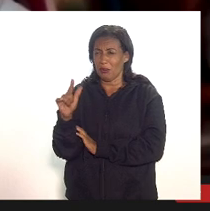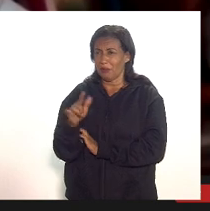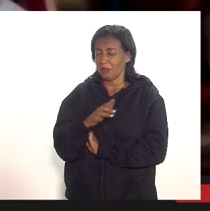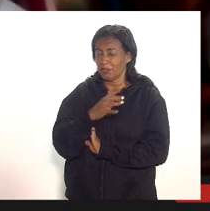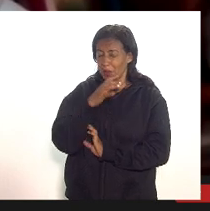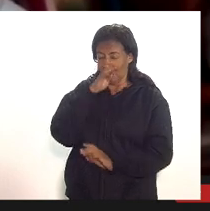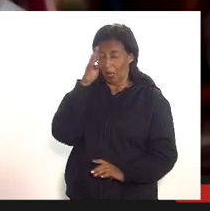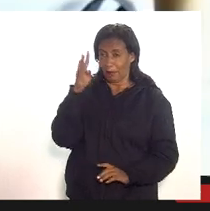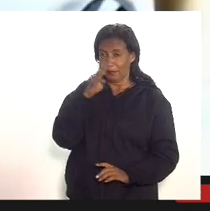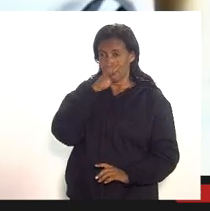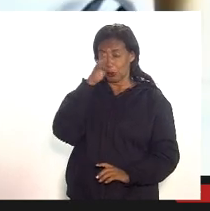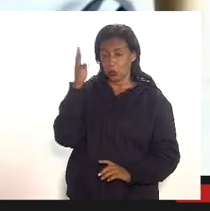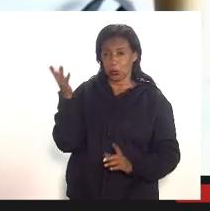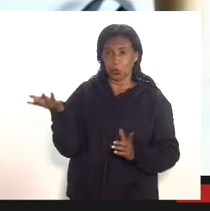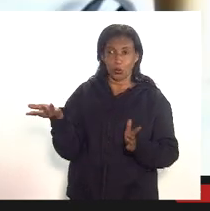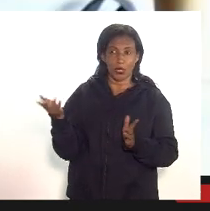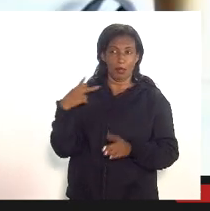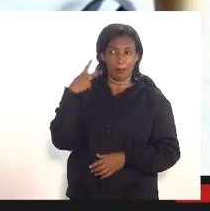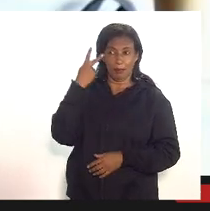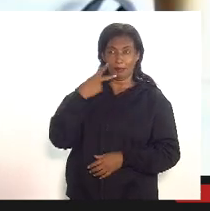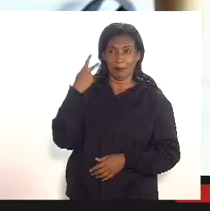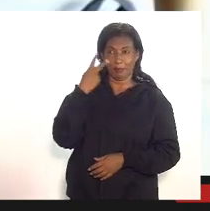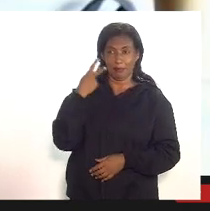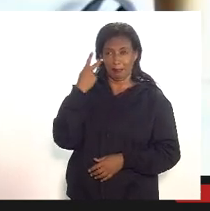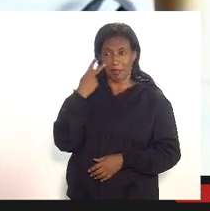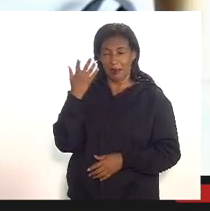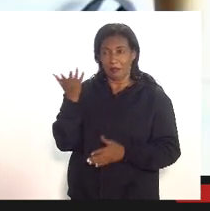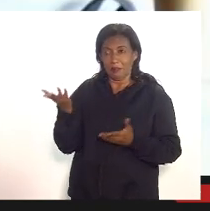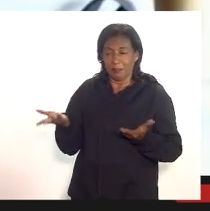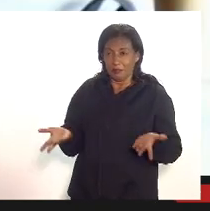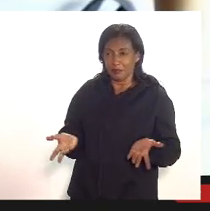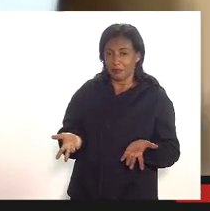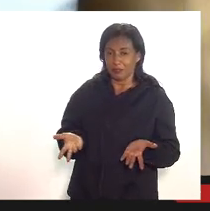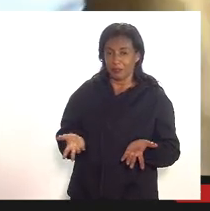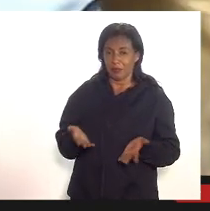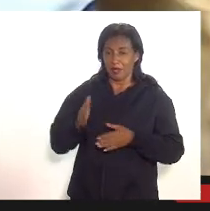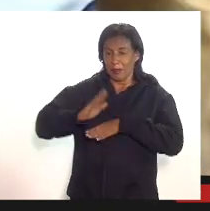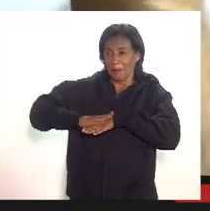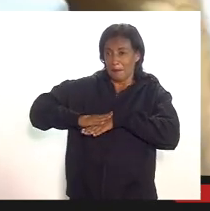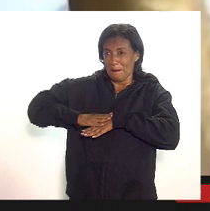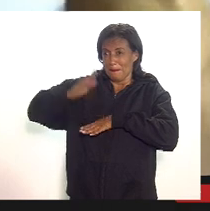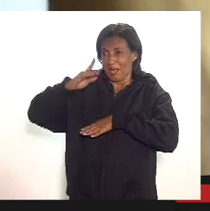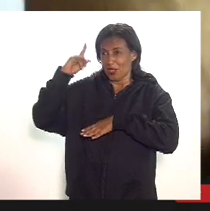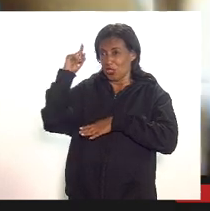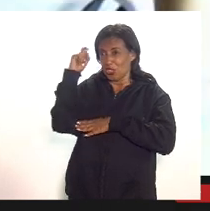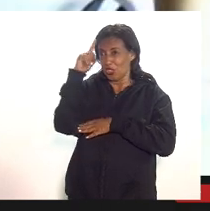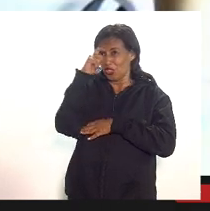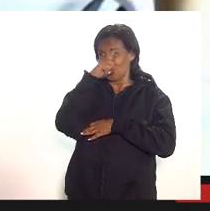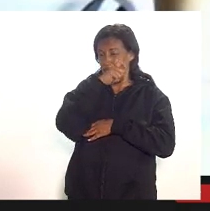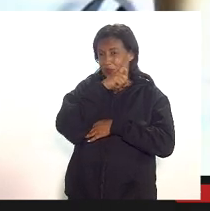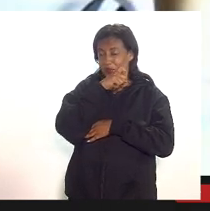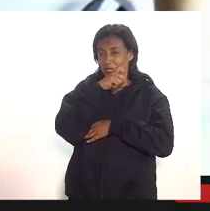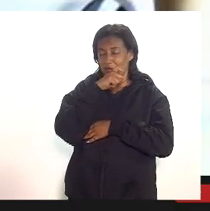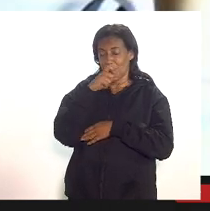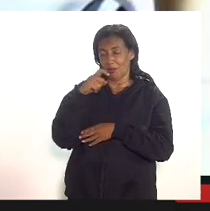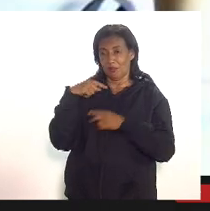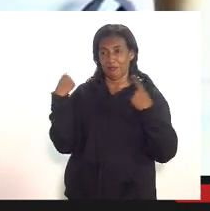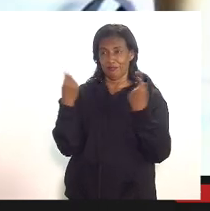diria para você que estava aqui no parlamento talvez a fase mais aguda abateram tudo